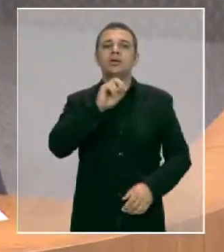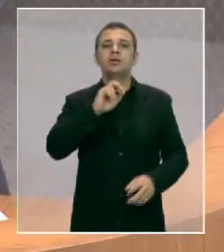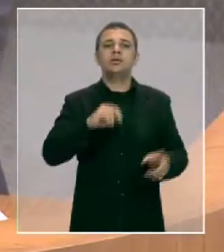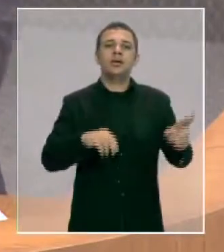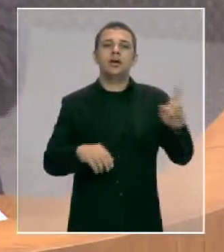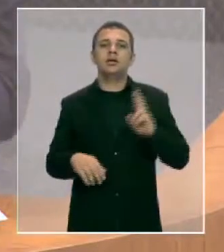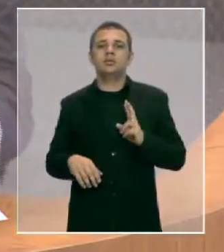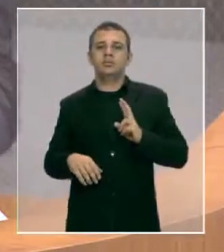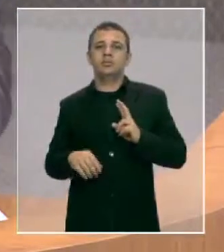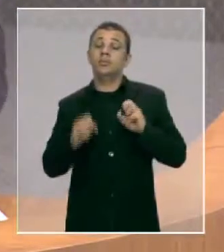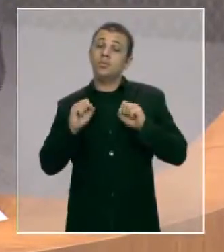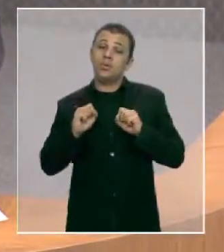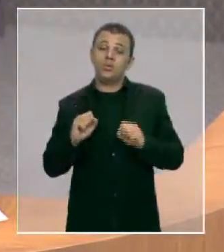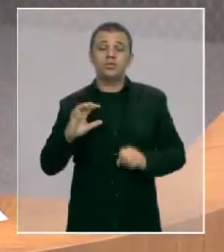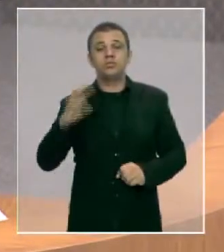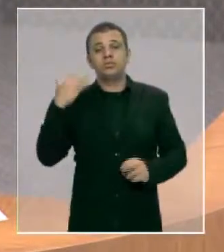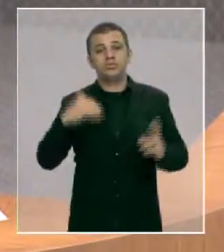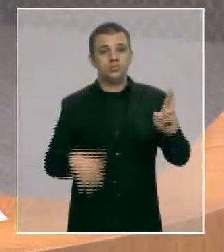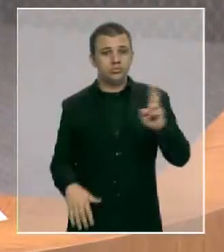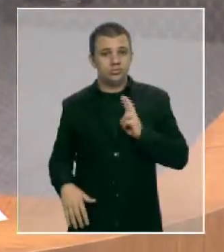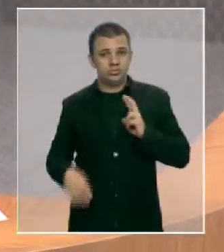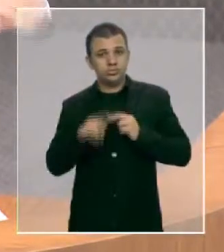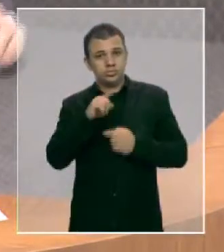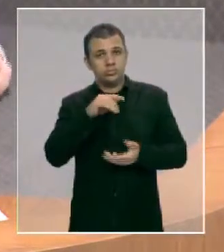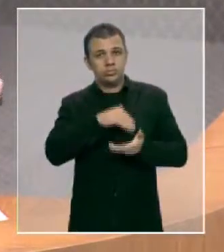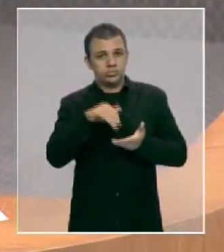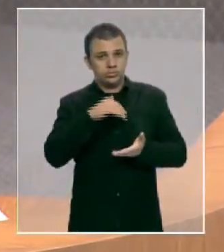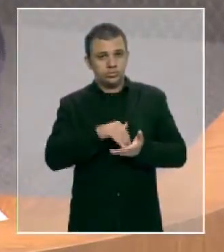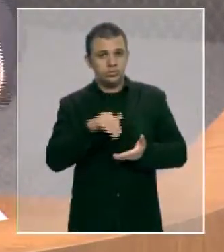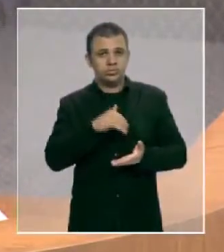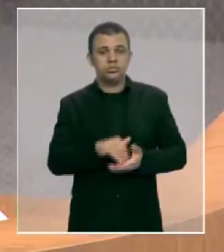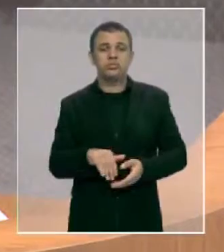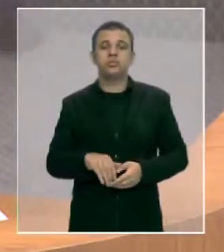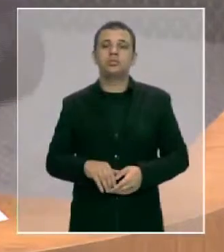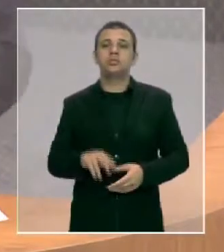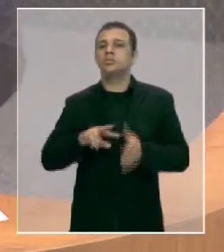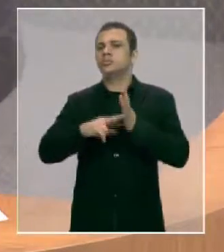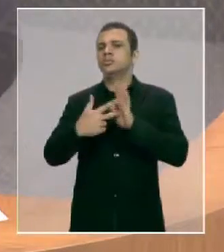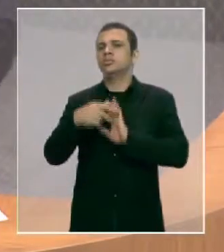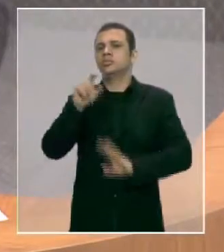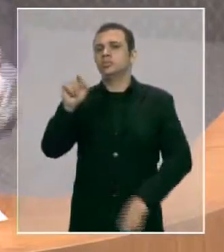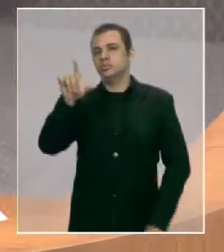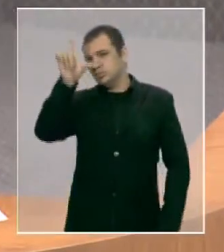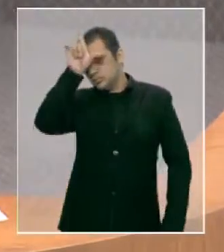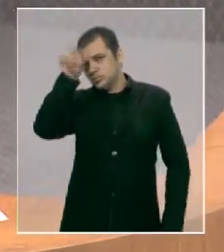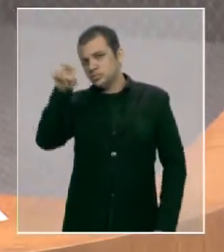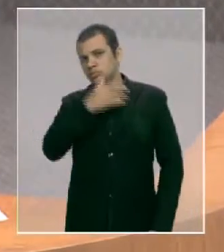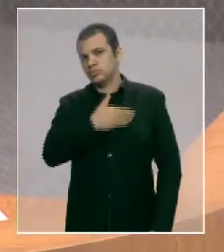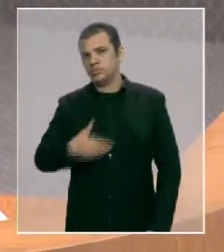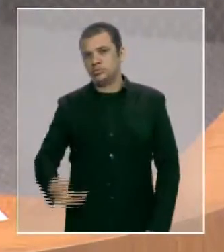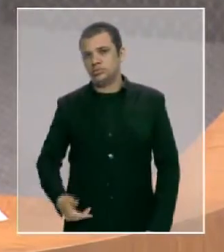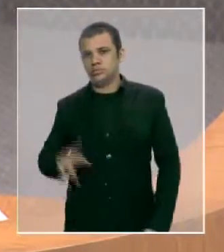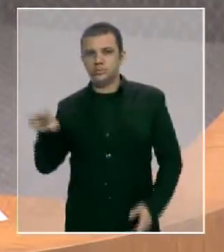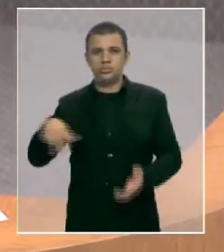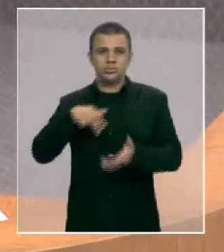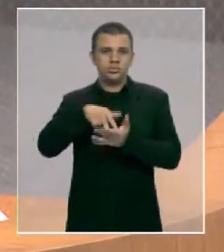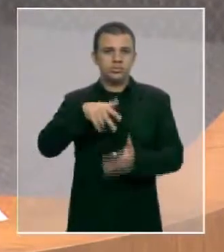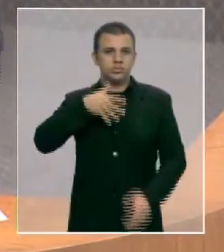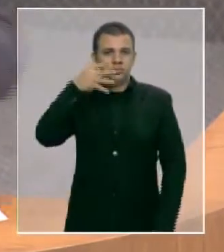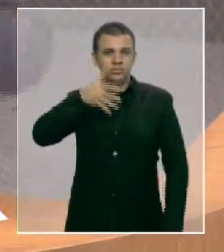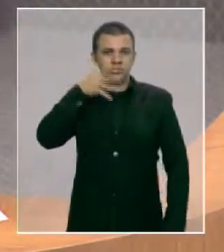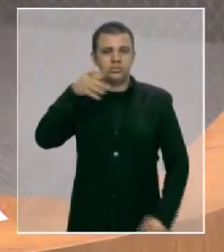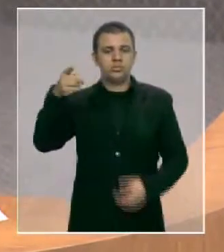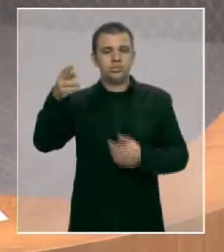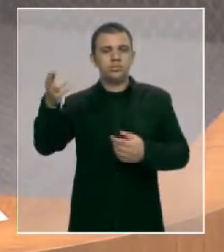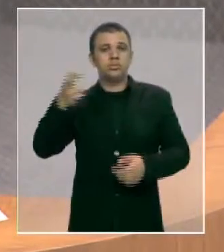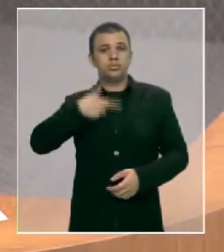provável resposta da secretária. Ou seja, o líder do governo soube aqui nesta tribuna para me